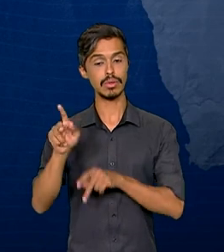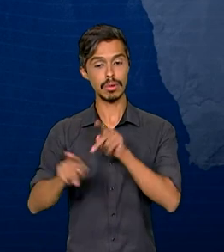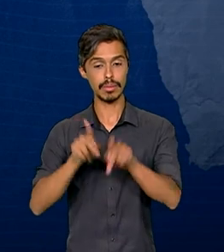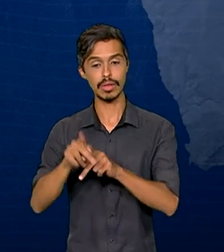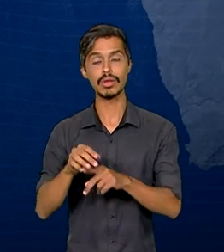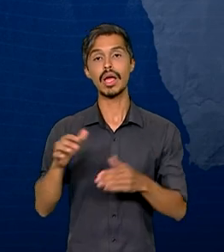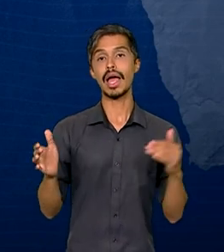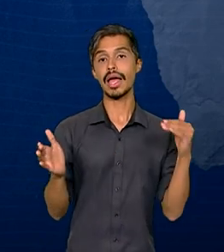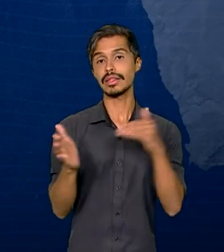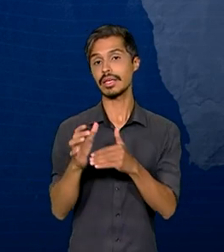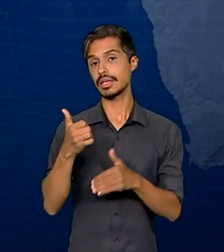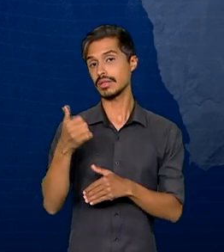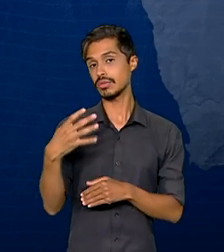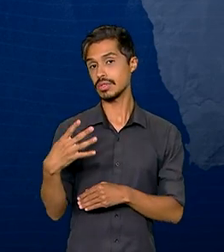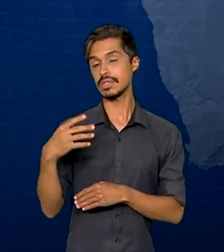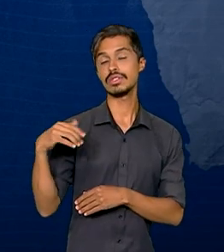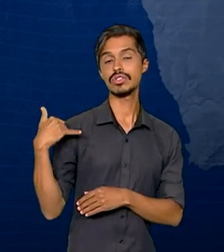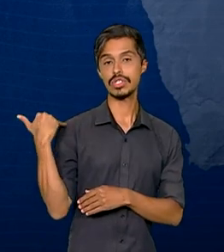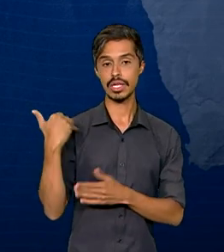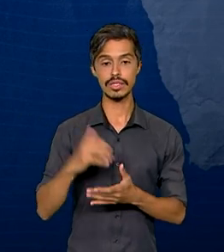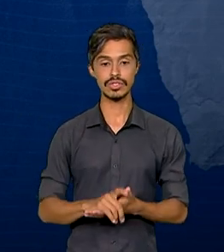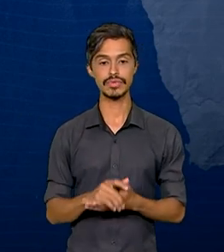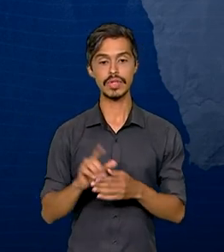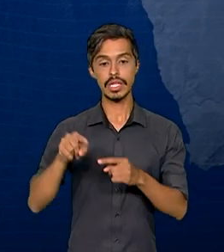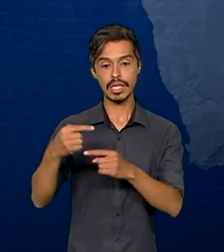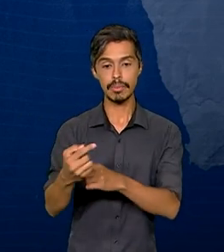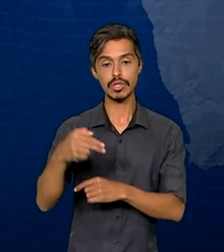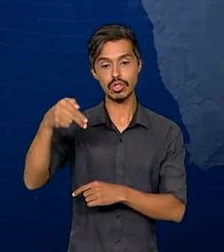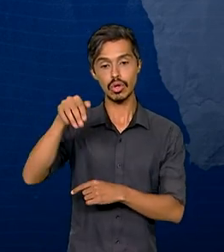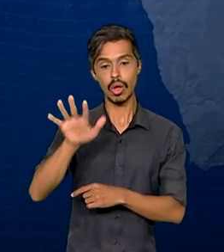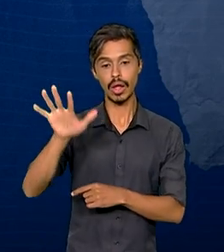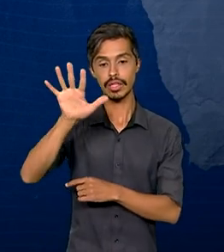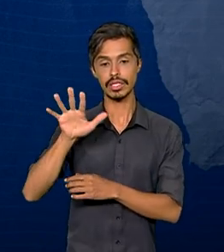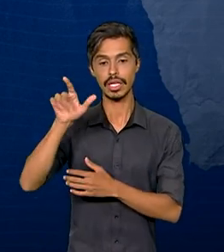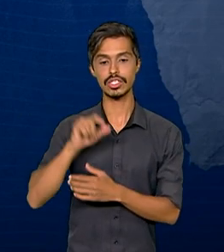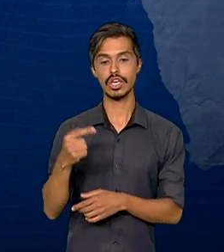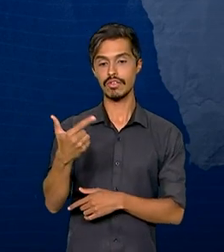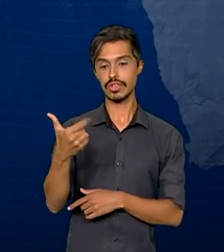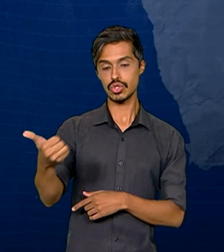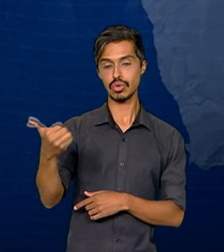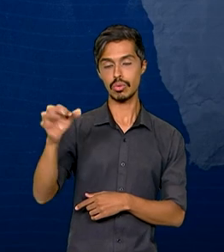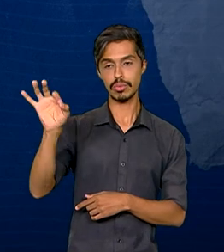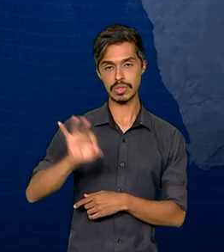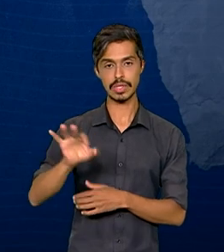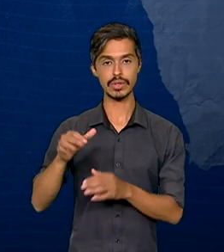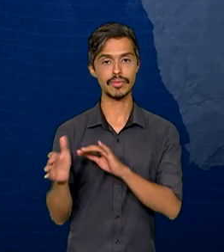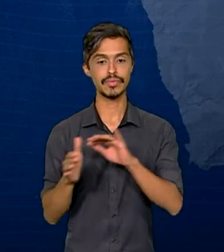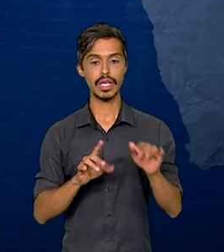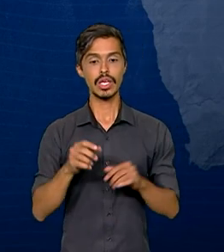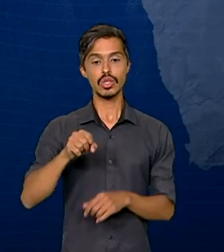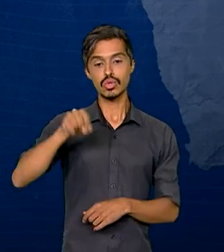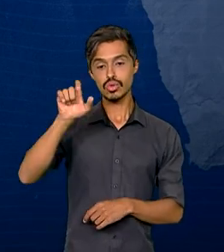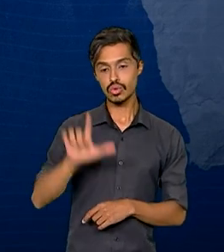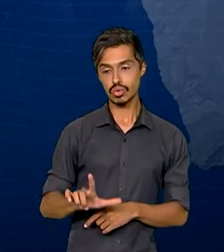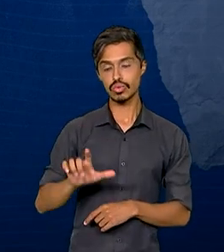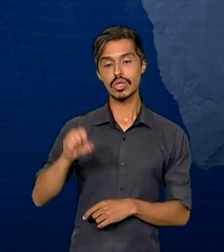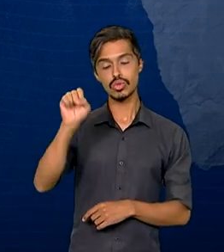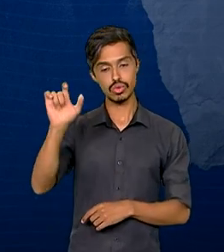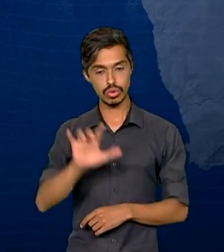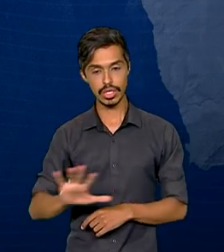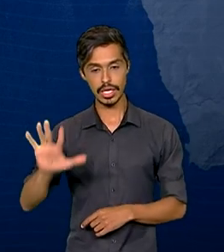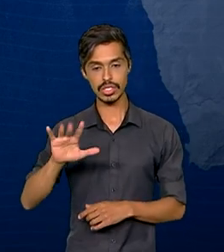14 anos de idade, seguida pelo nordeste, com 21%. Já as regiões sudeste e sul